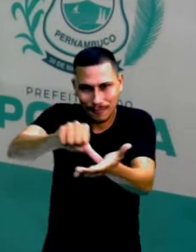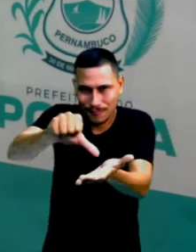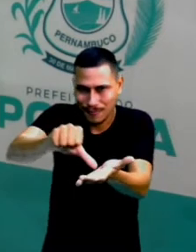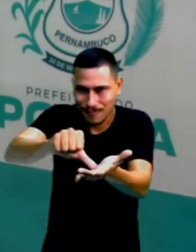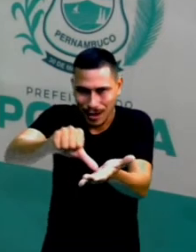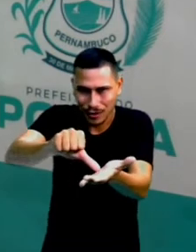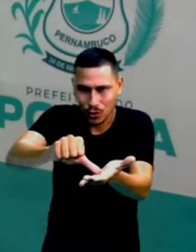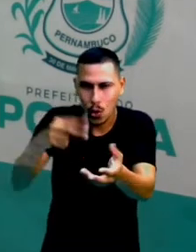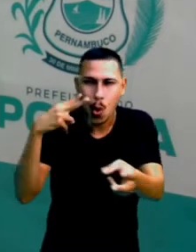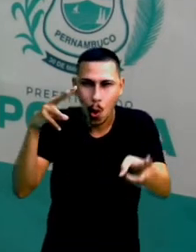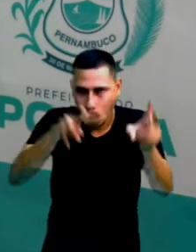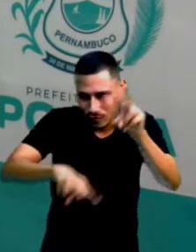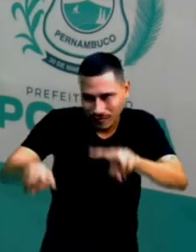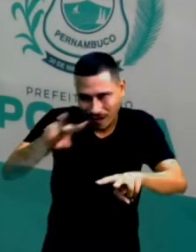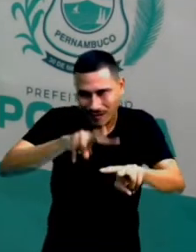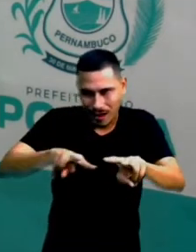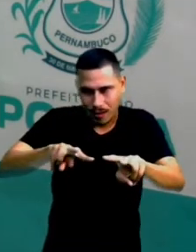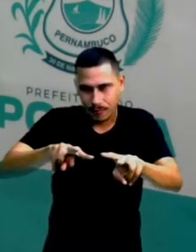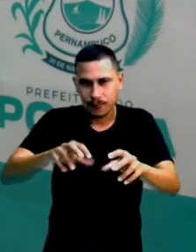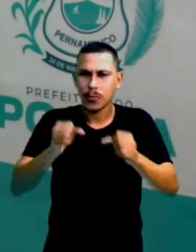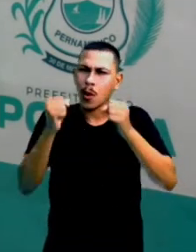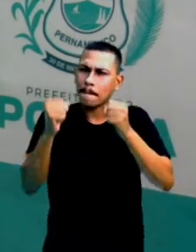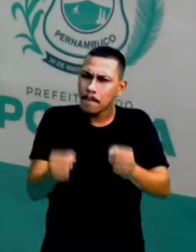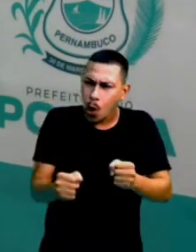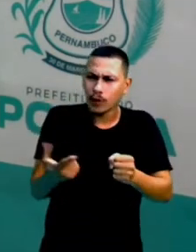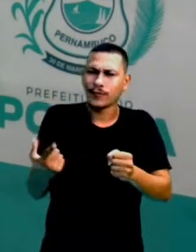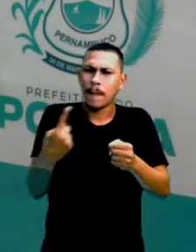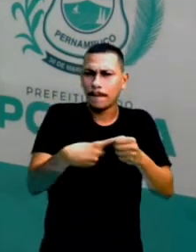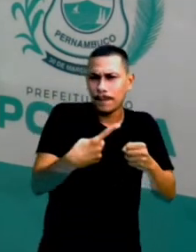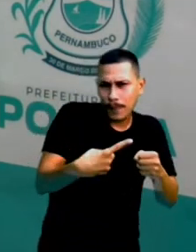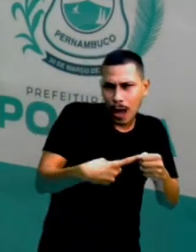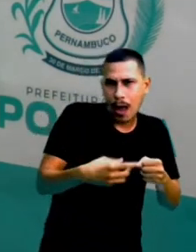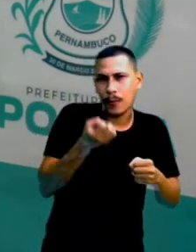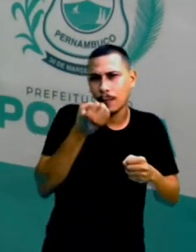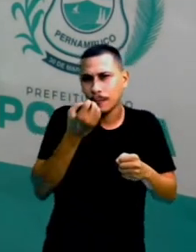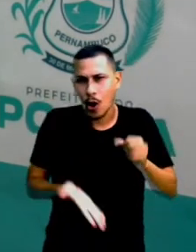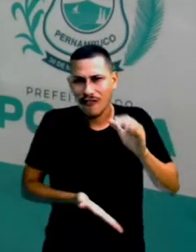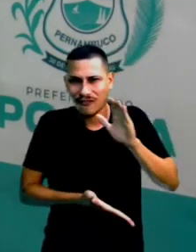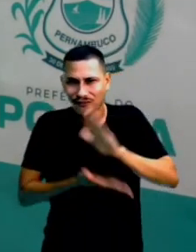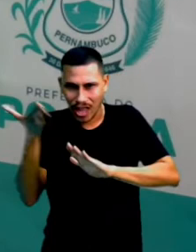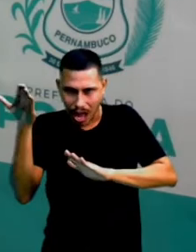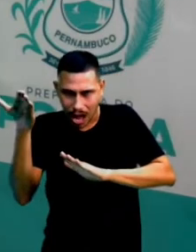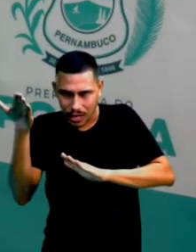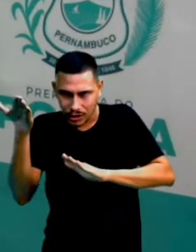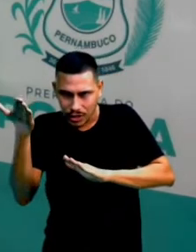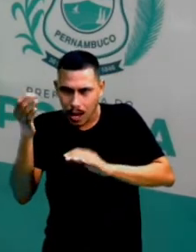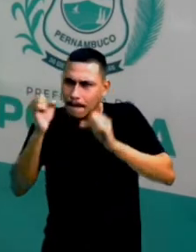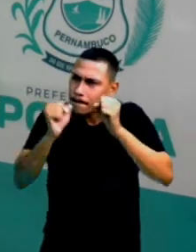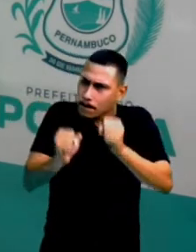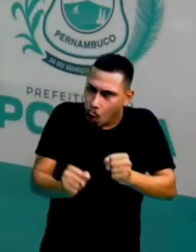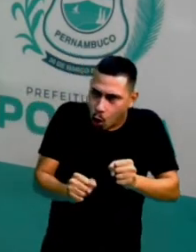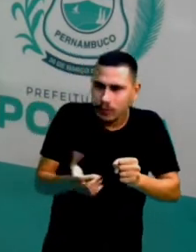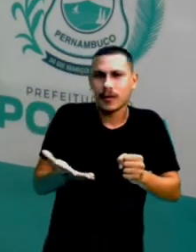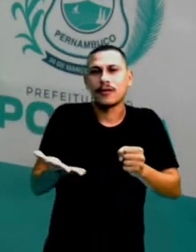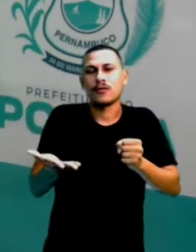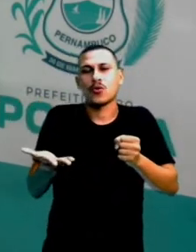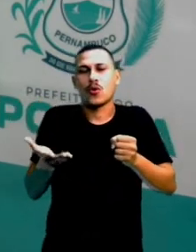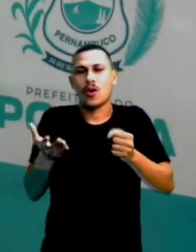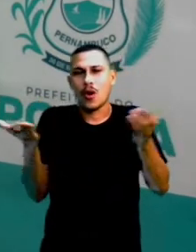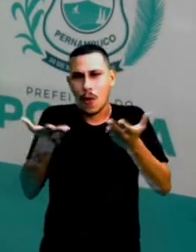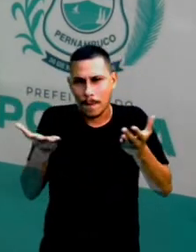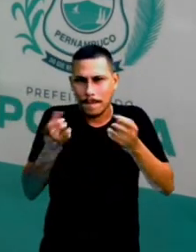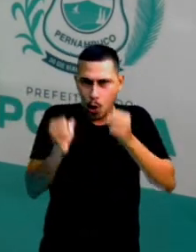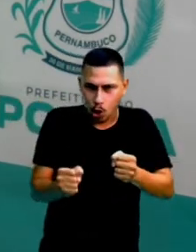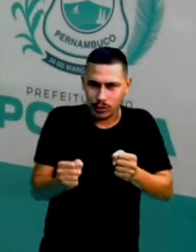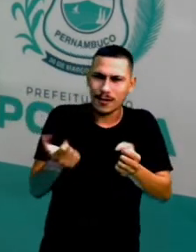Viagem Você vai até Opina Entra no bairro chamado Brasília Teimosa Que agora é Brasília Formosa